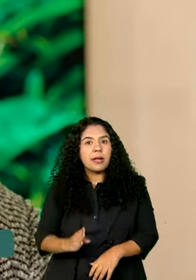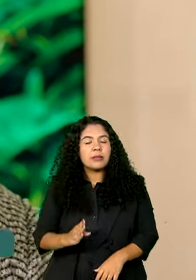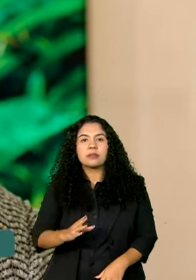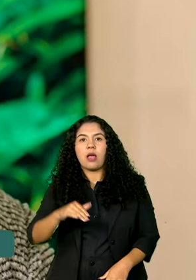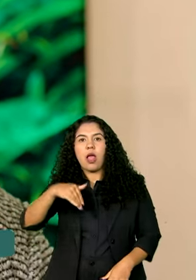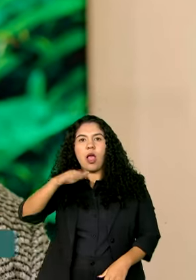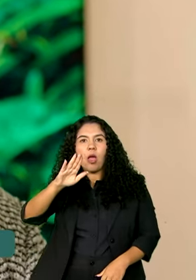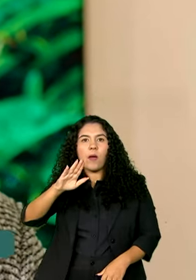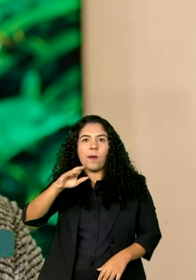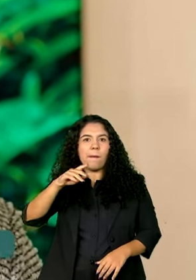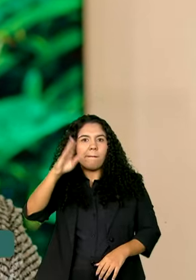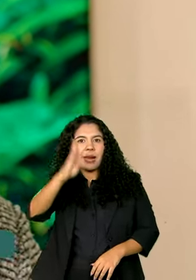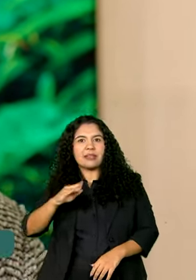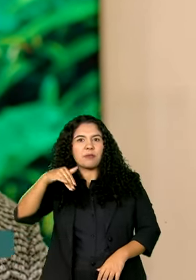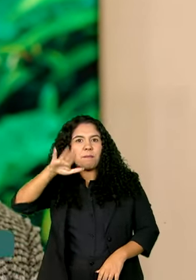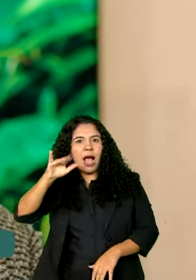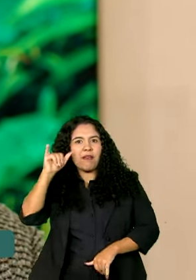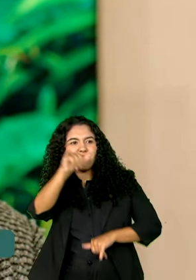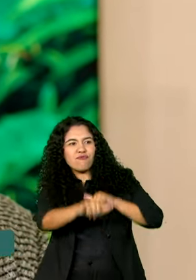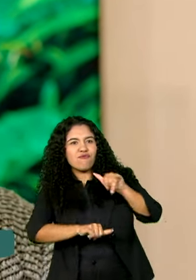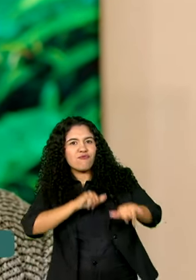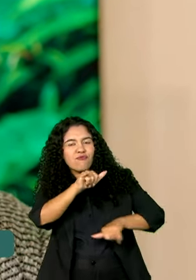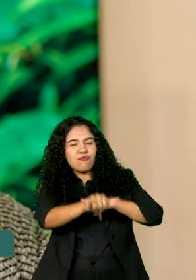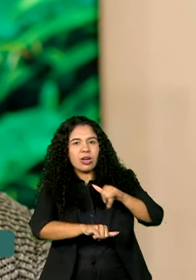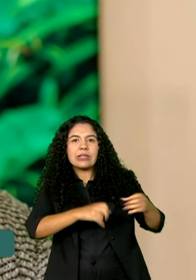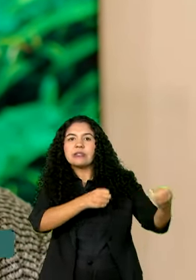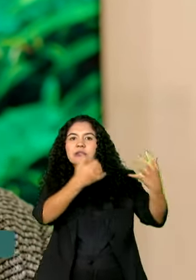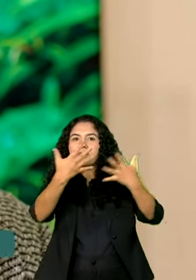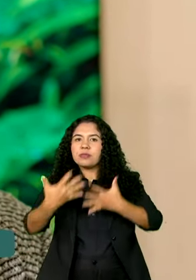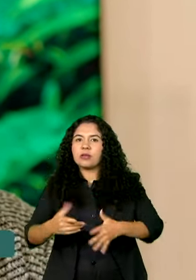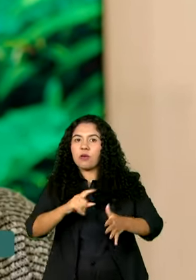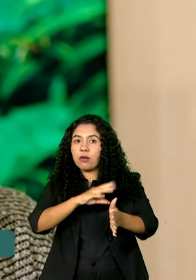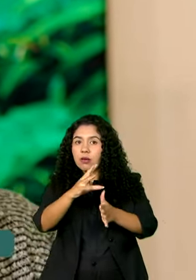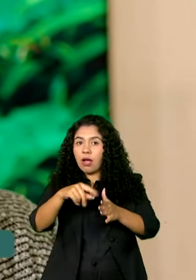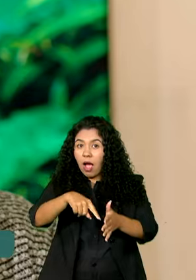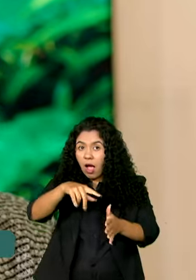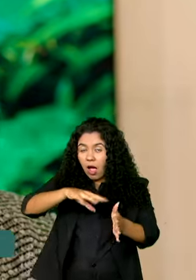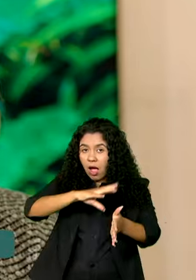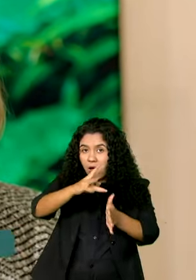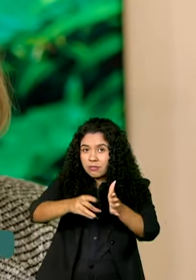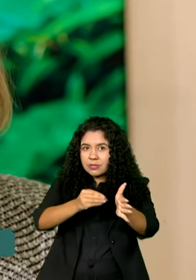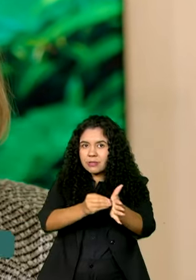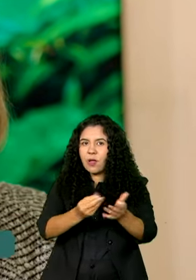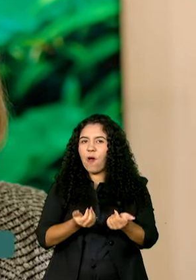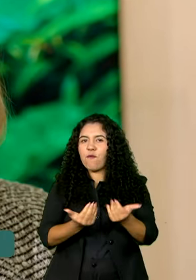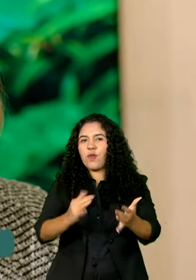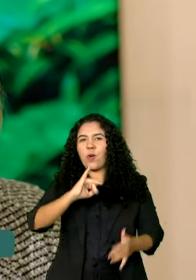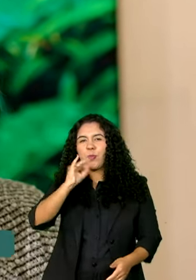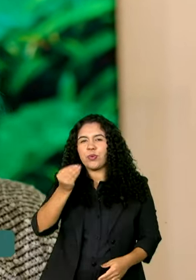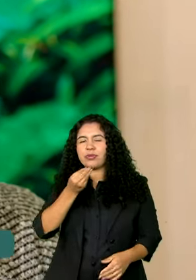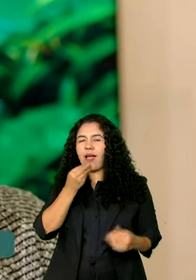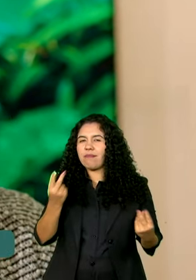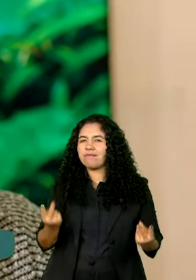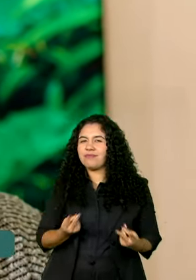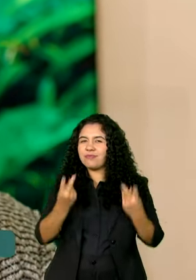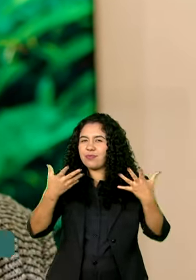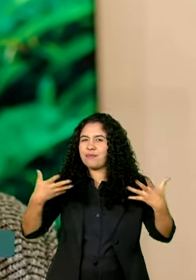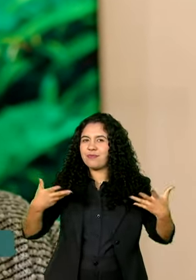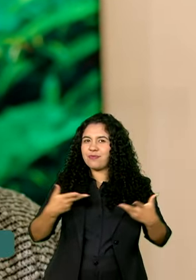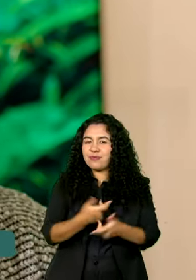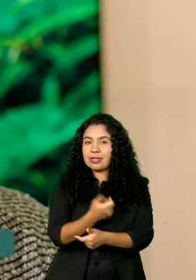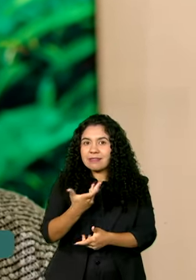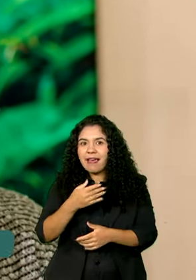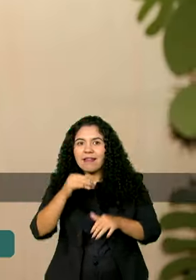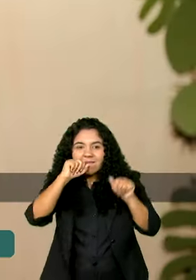buscados e destacou que a exposição sobre a Amazônia oferece uma oportunidade valiosa para quem deseja conhecer mais